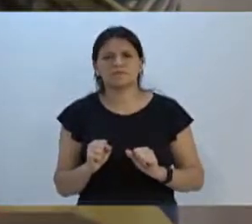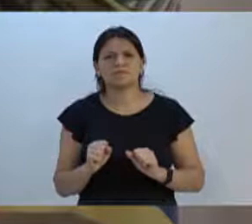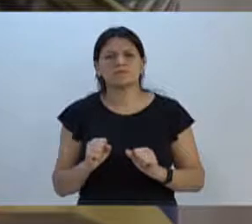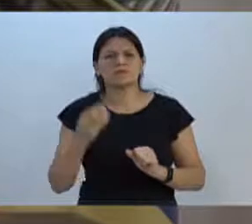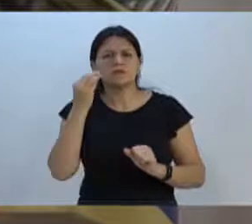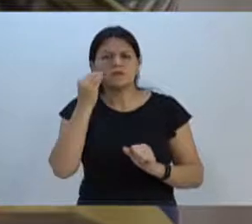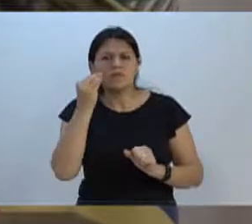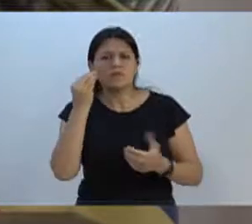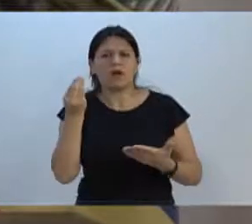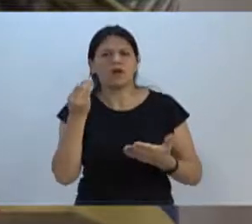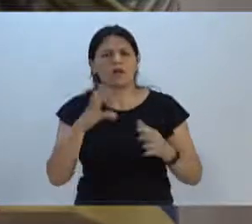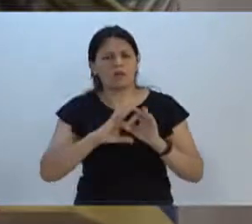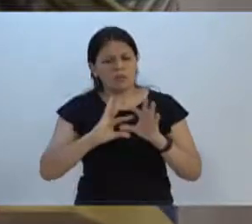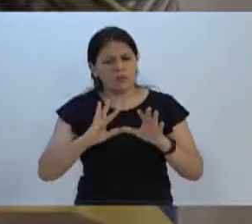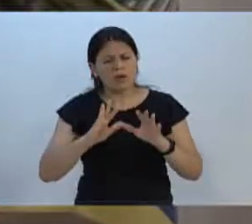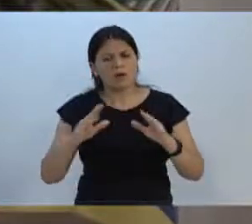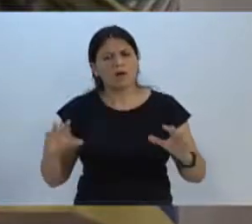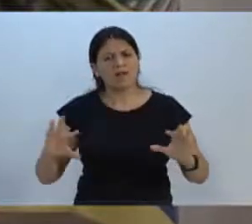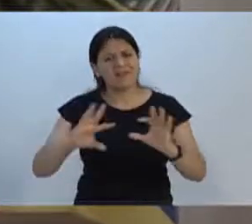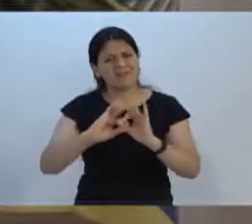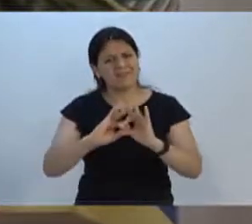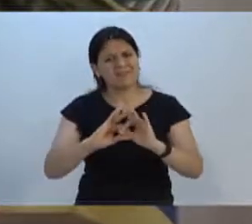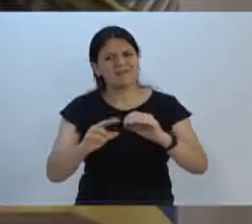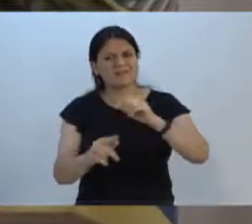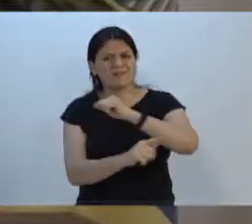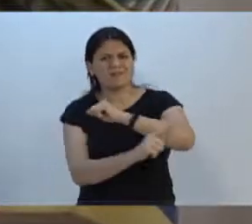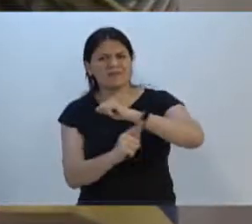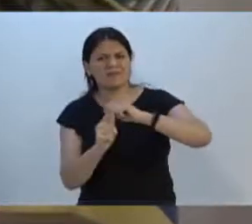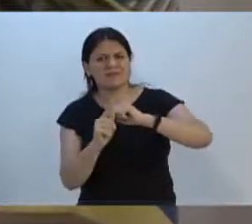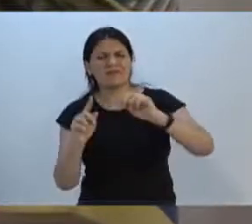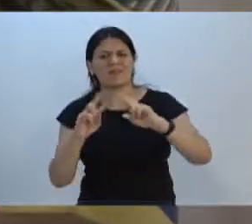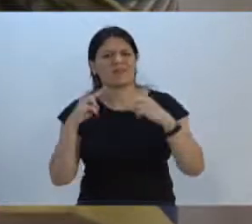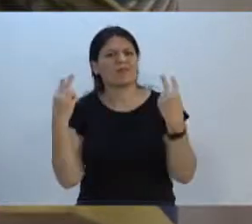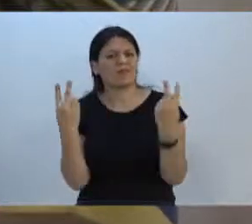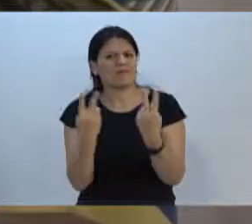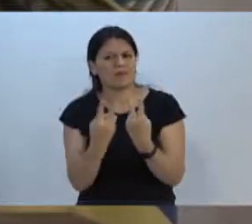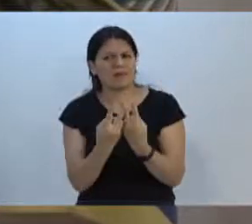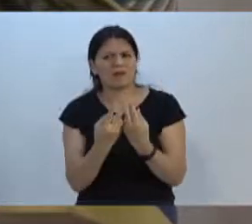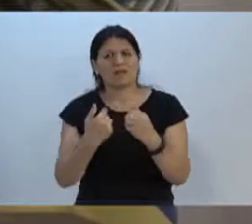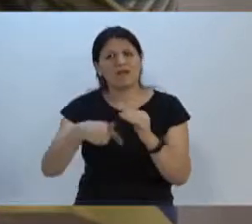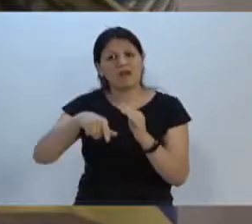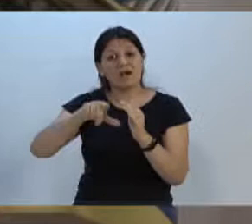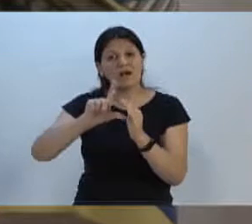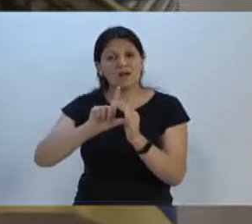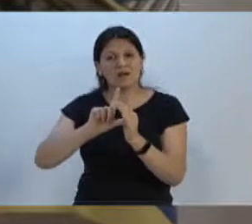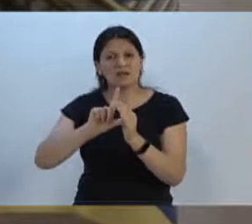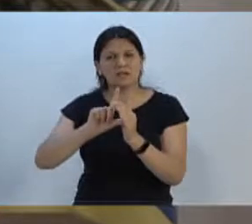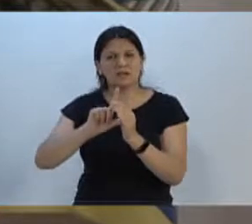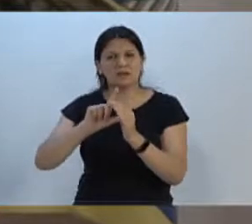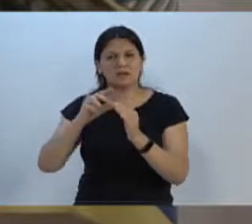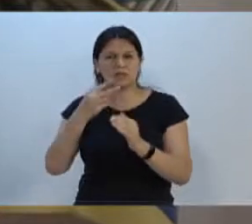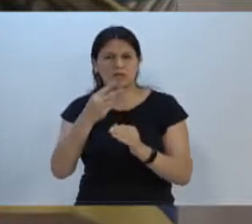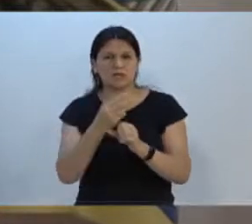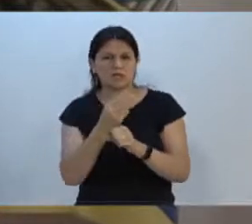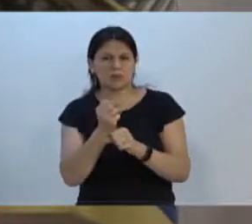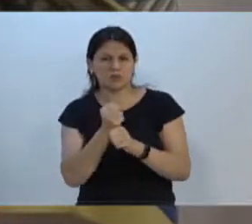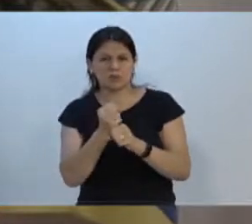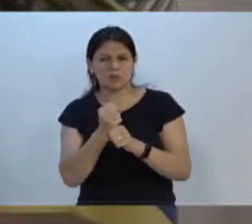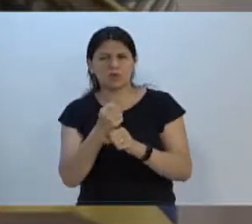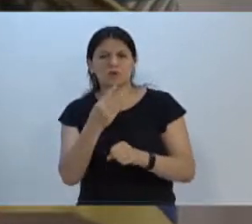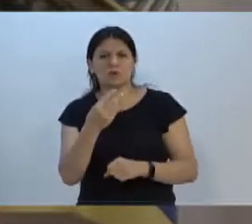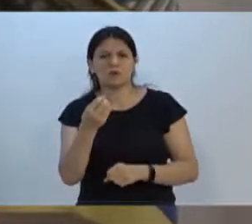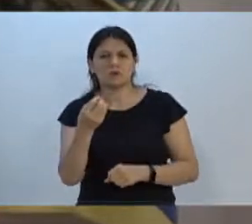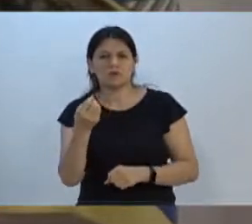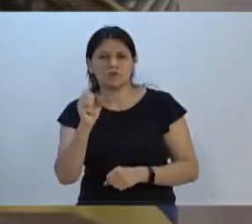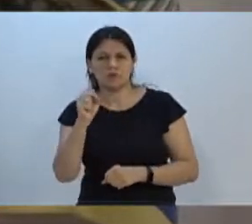Ligação Vela Garcia na situação em que estava antes da catástrofe de 2008. Nós tínhamos